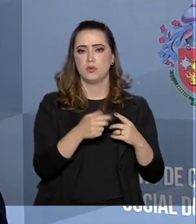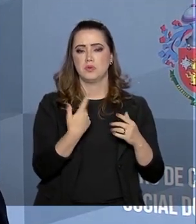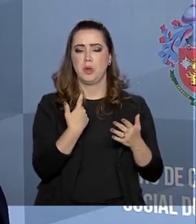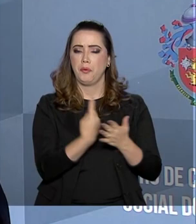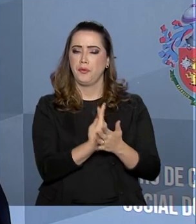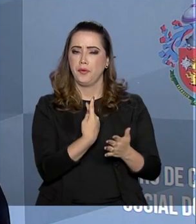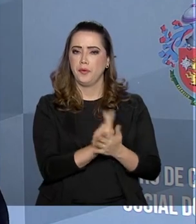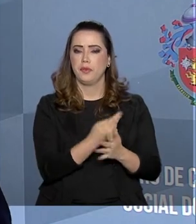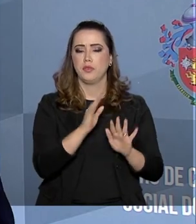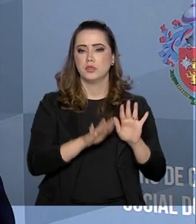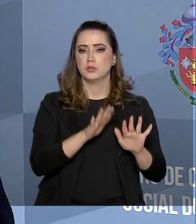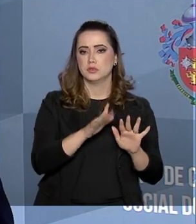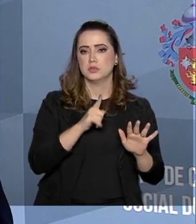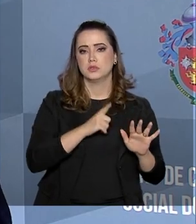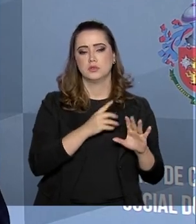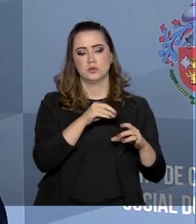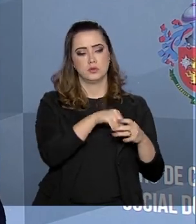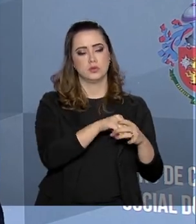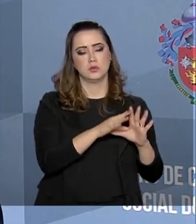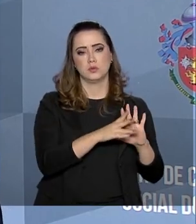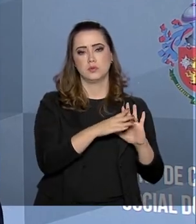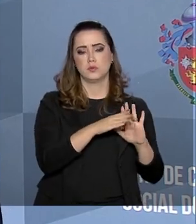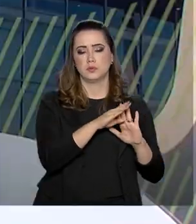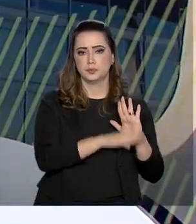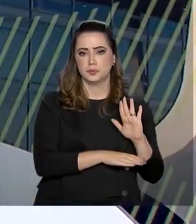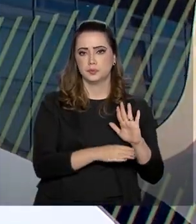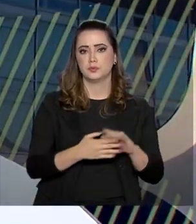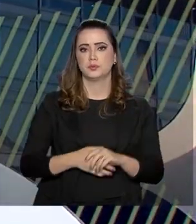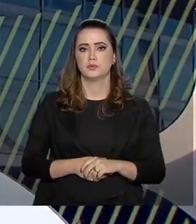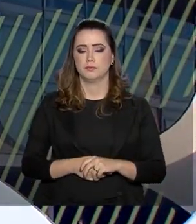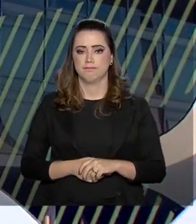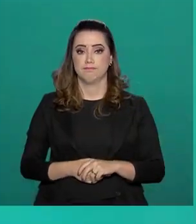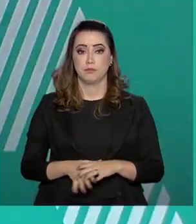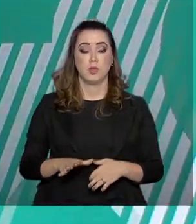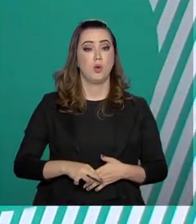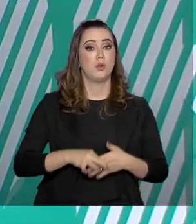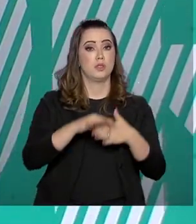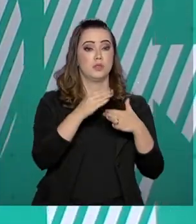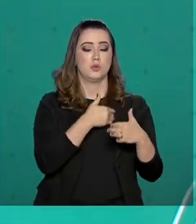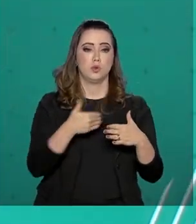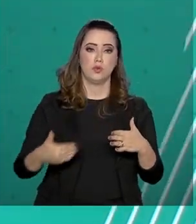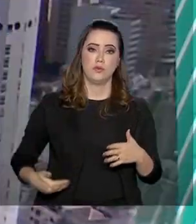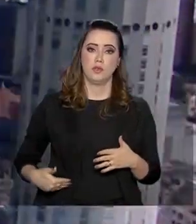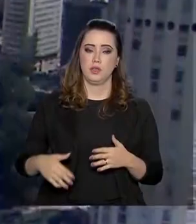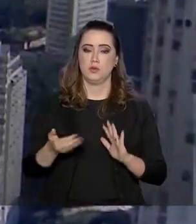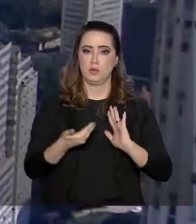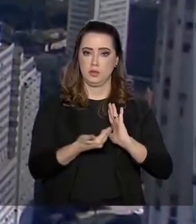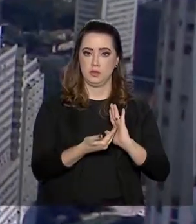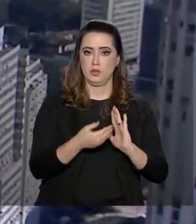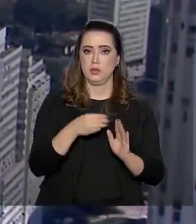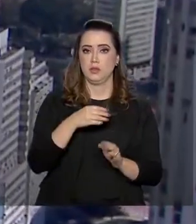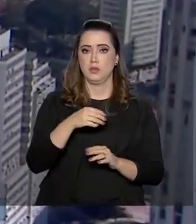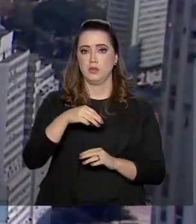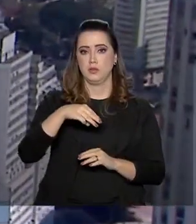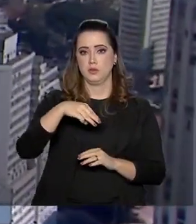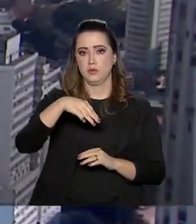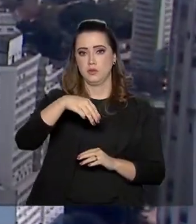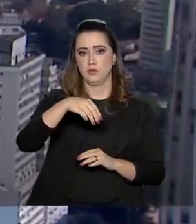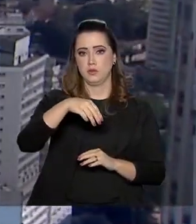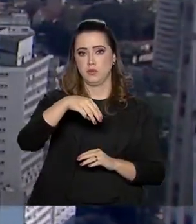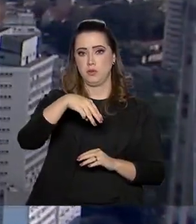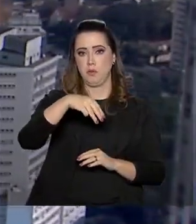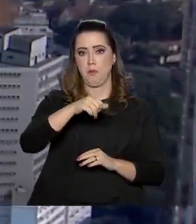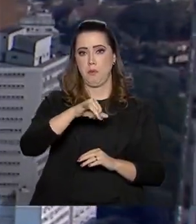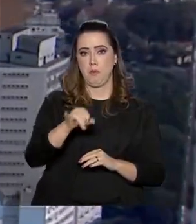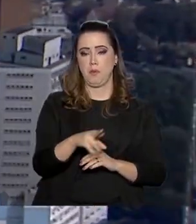equívocos que, porventura, ocorreram até o momento. E o líder do governo na Câmara, Major João Major Vitor